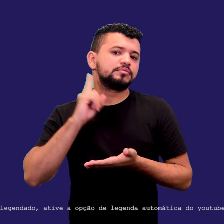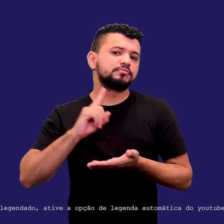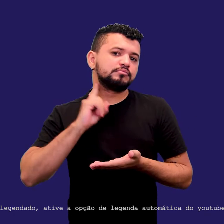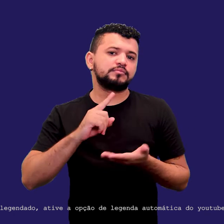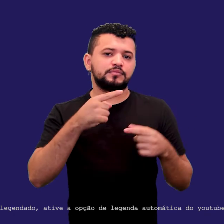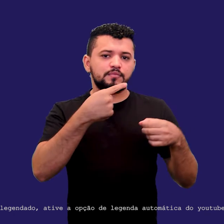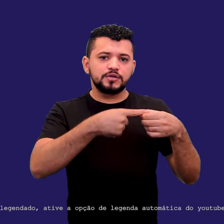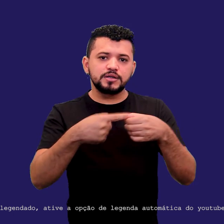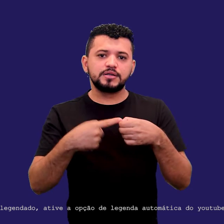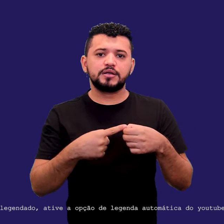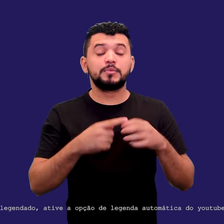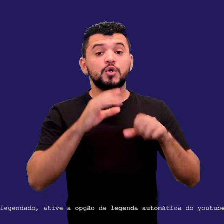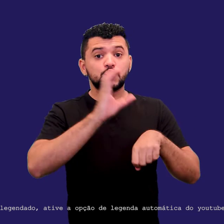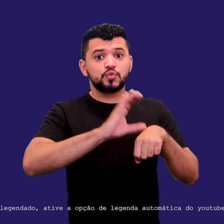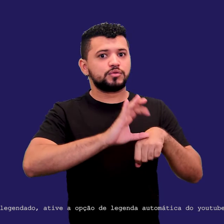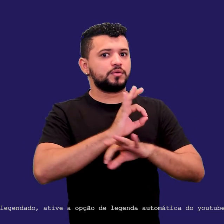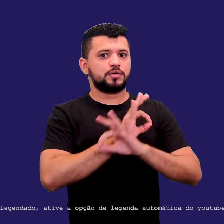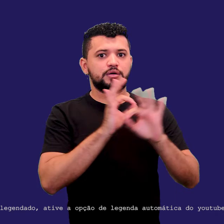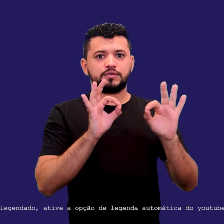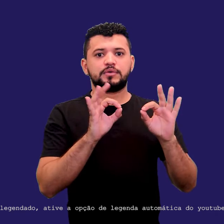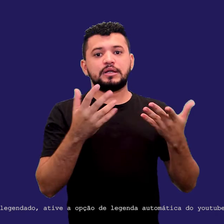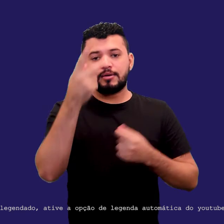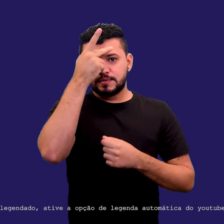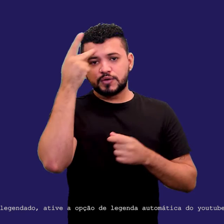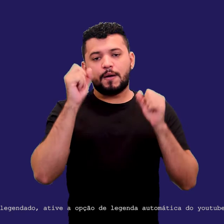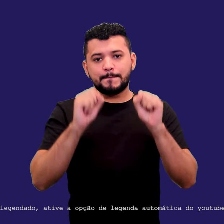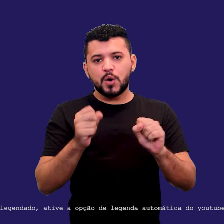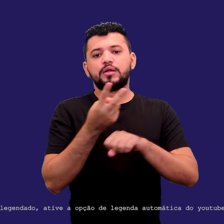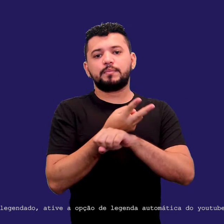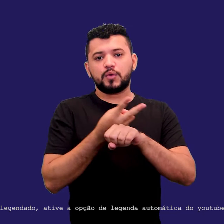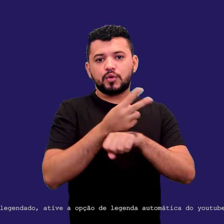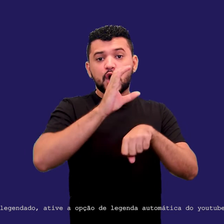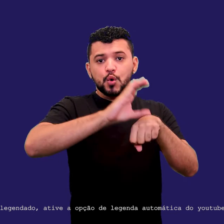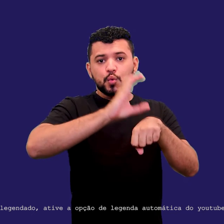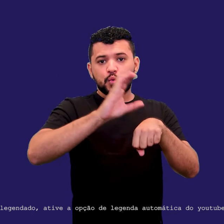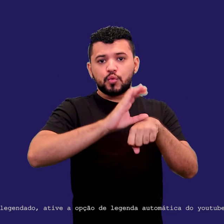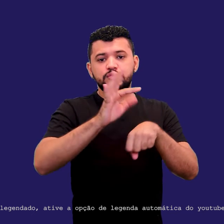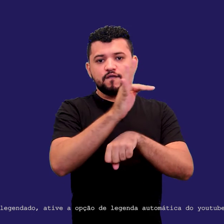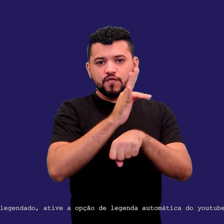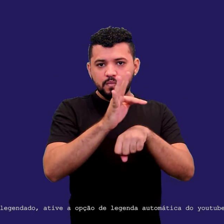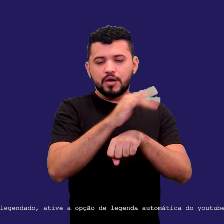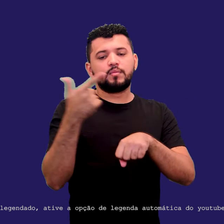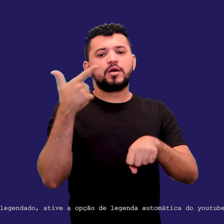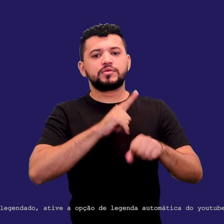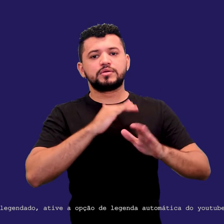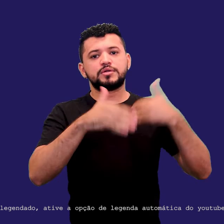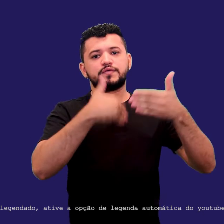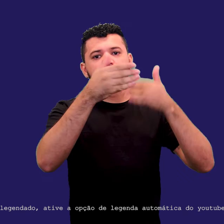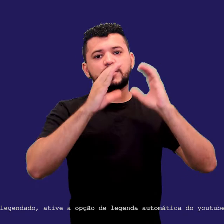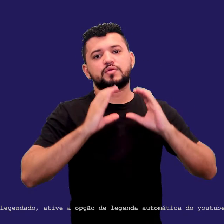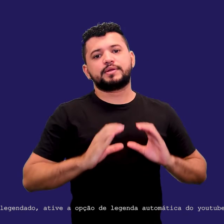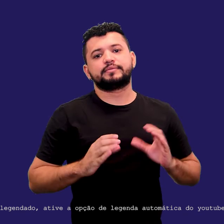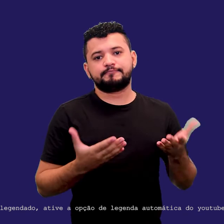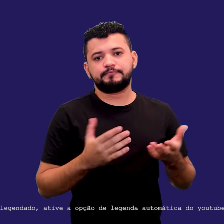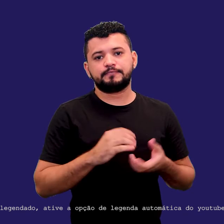são muito bem preparados. Então, as pessoas podem buscar os cursos formais para desenvolvimento dessas competências. E é